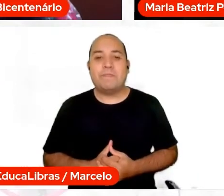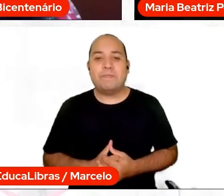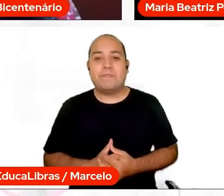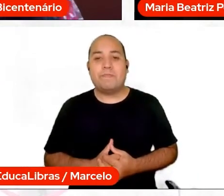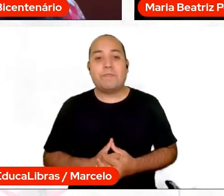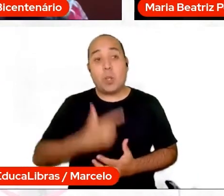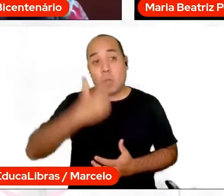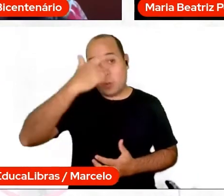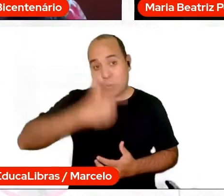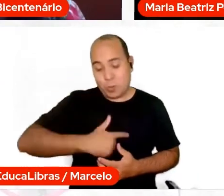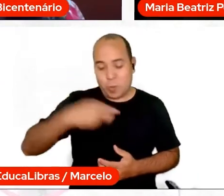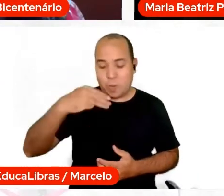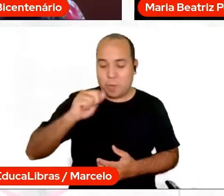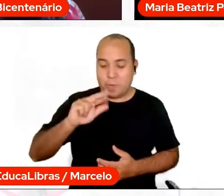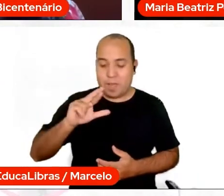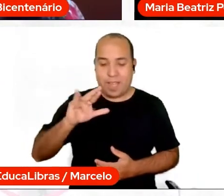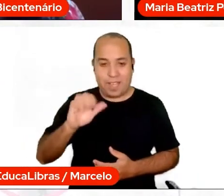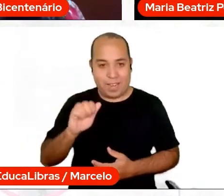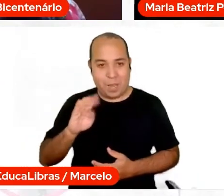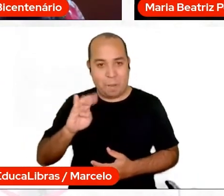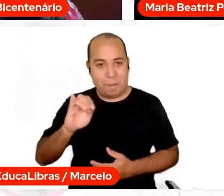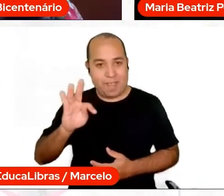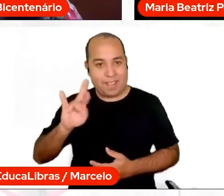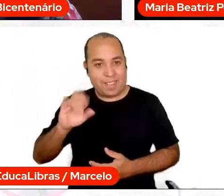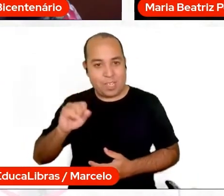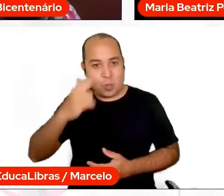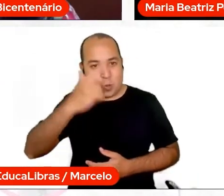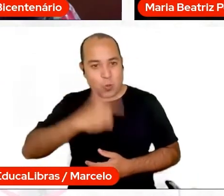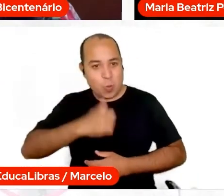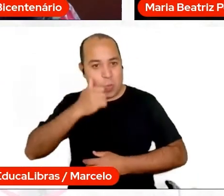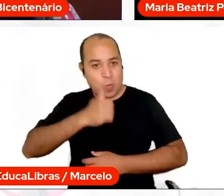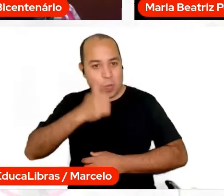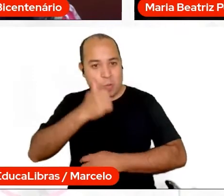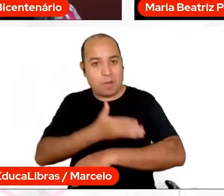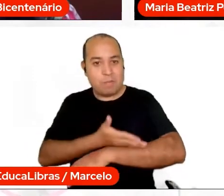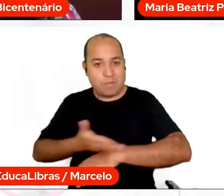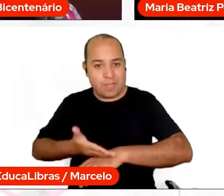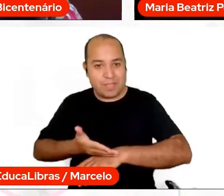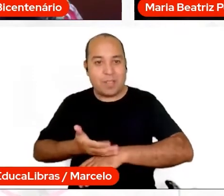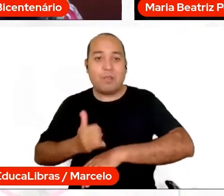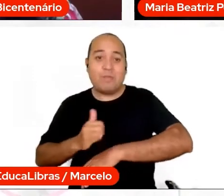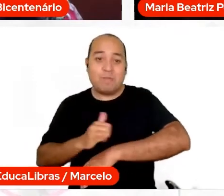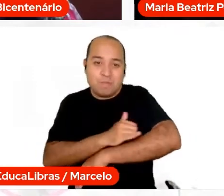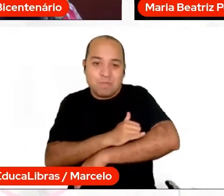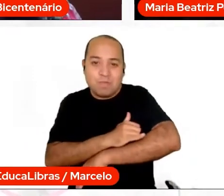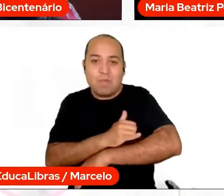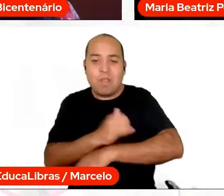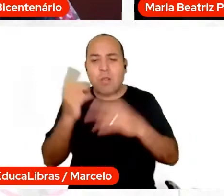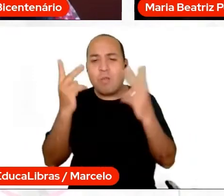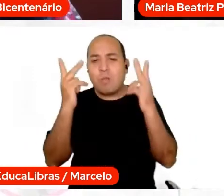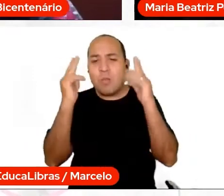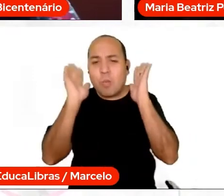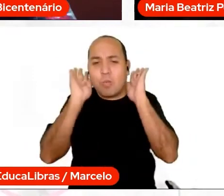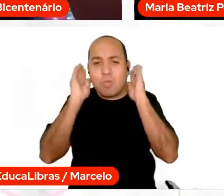Maria Beatriz, eu sou uma mulher branca, gorda, eu tenho cabelos curtinhos,